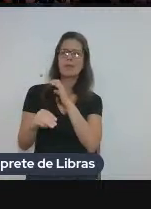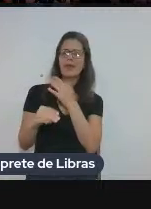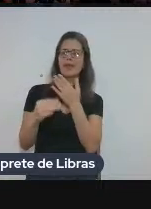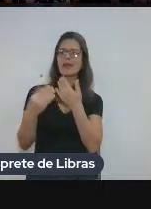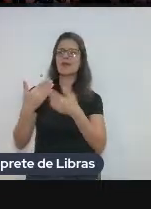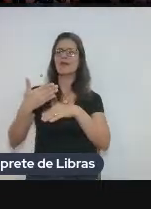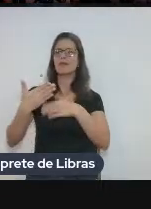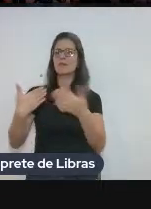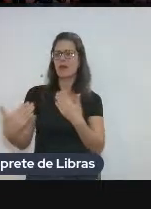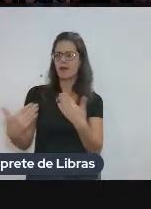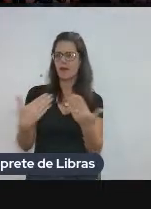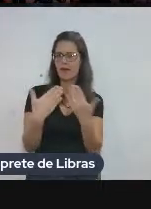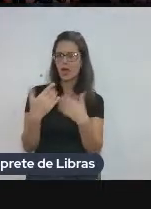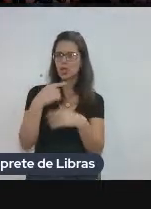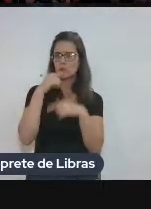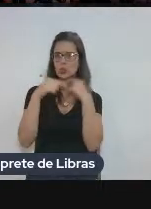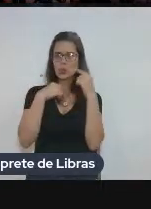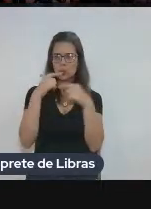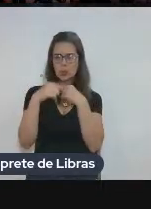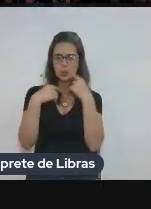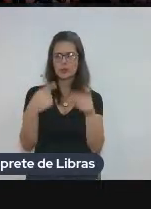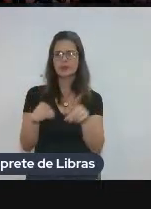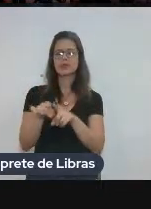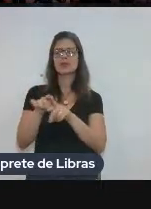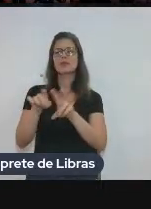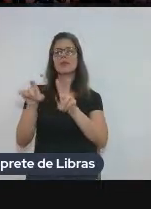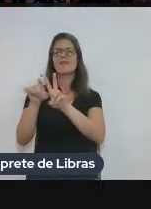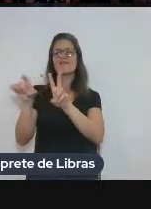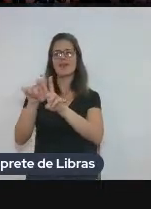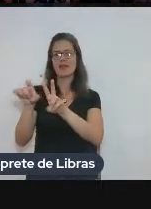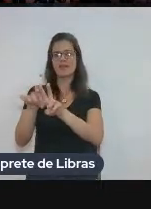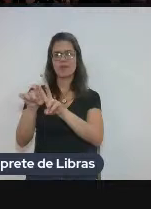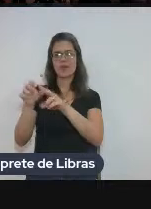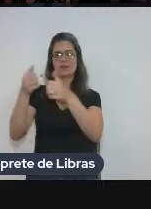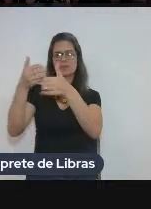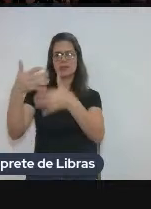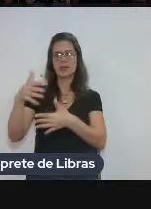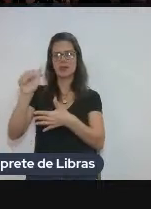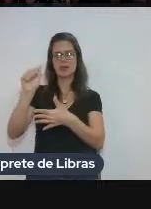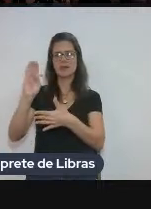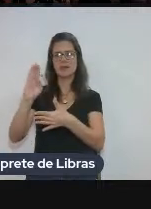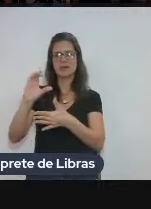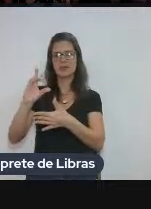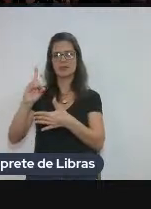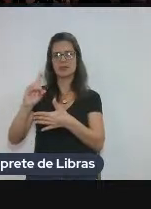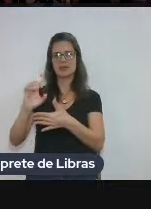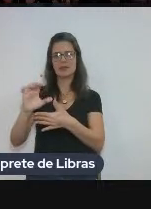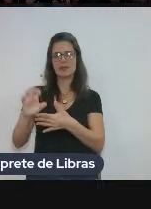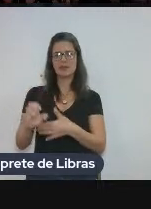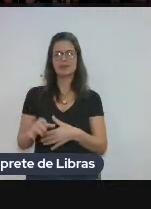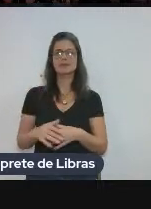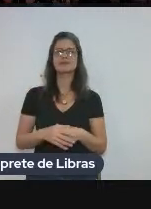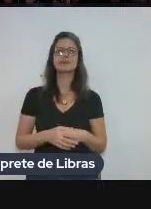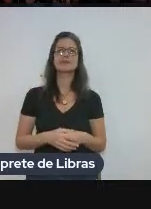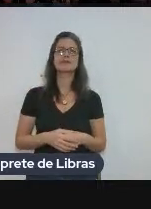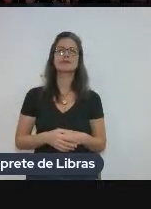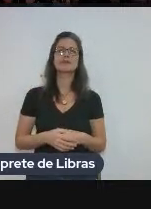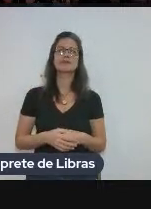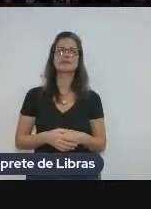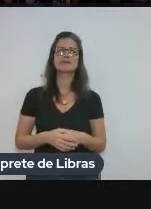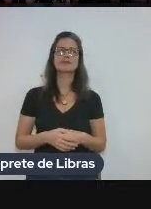sobre o projeto. E a gente já tem os verbetes exibidos em ordem alfabética já embaixo. Pode passar.